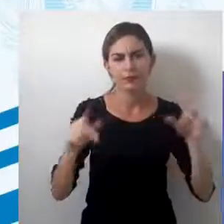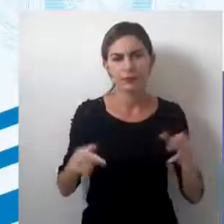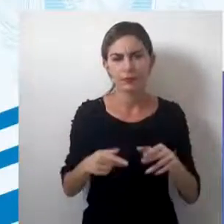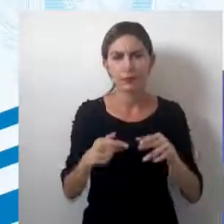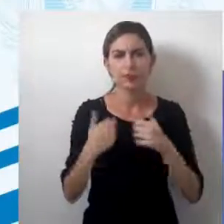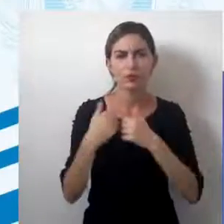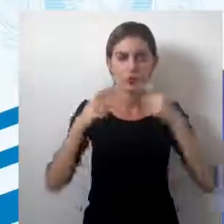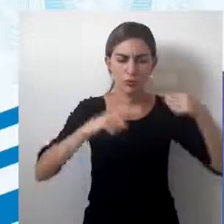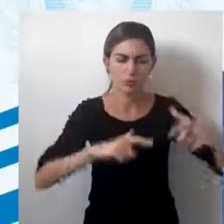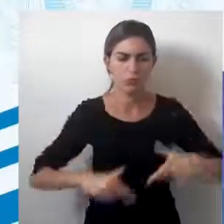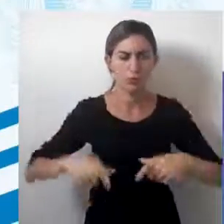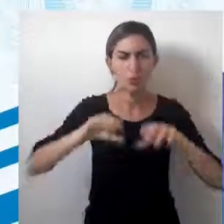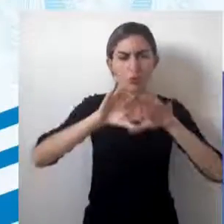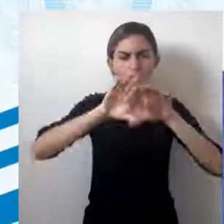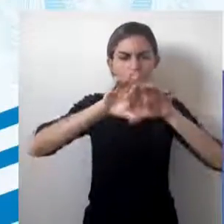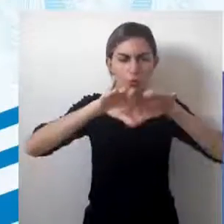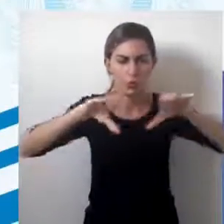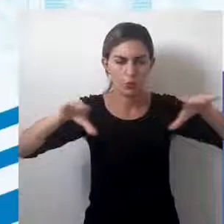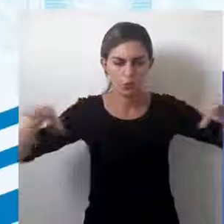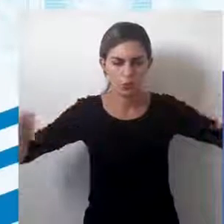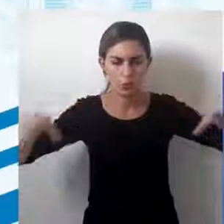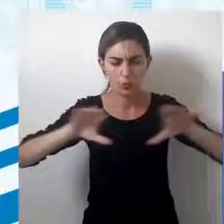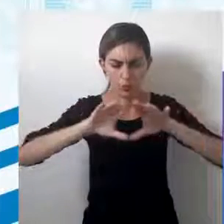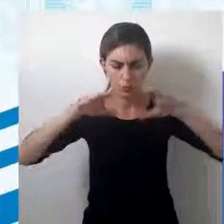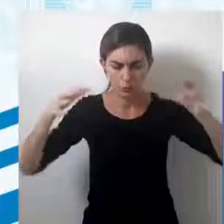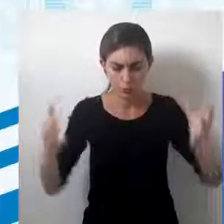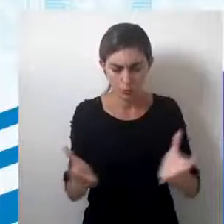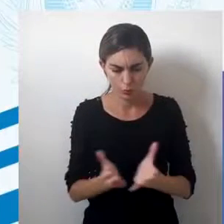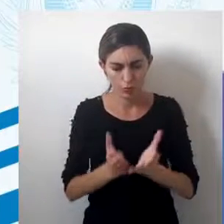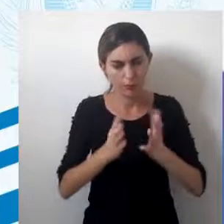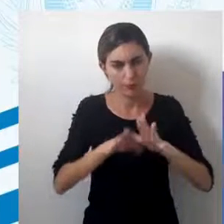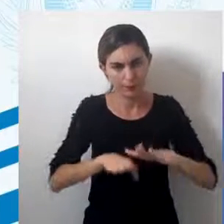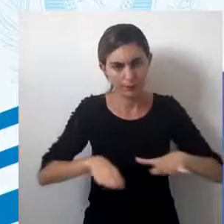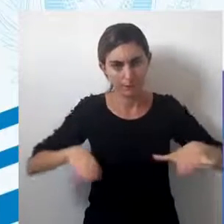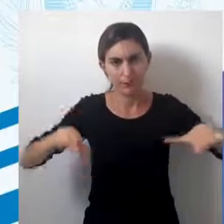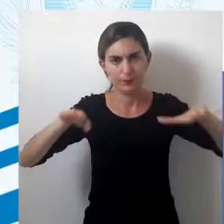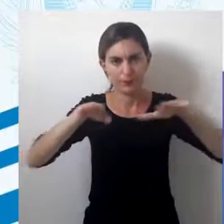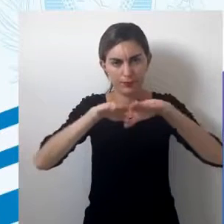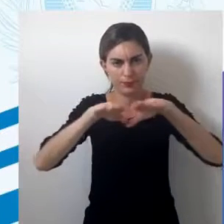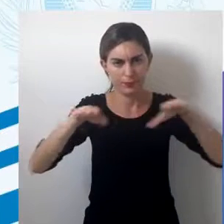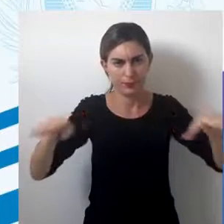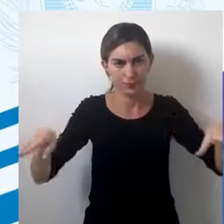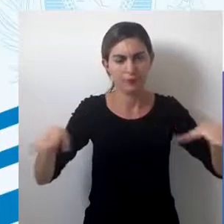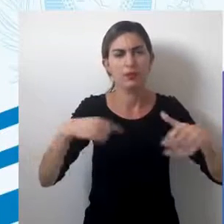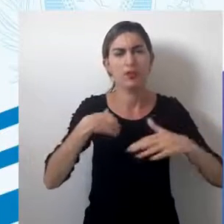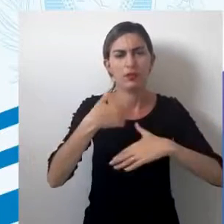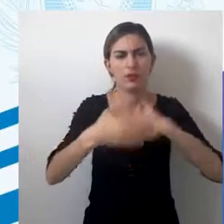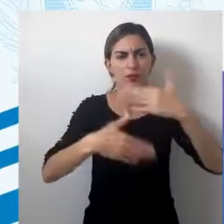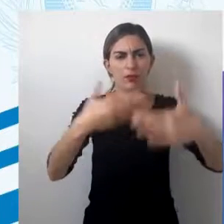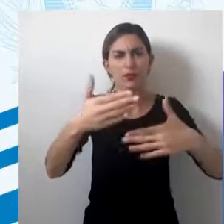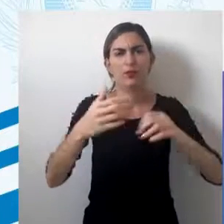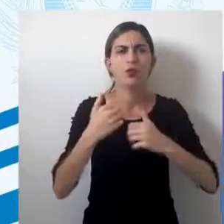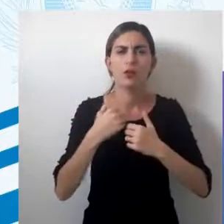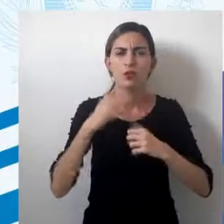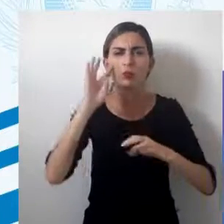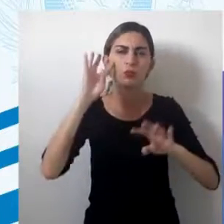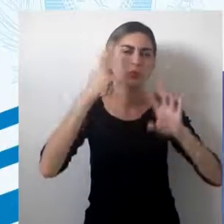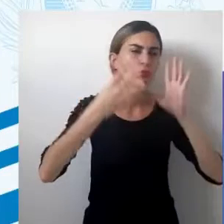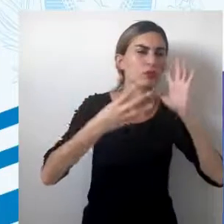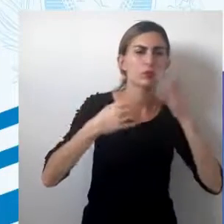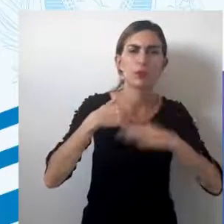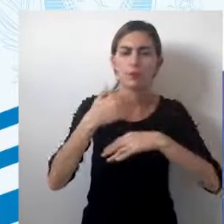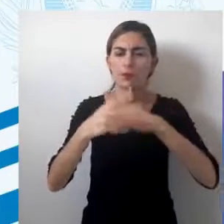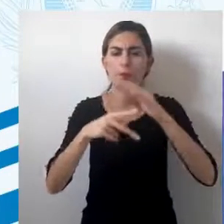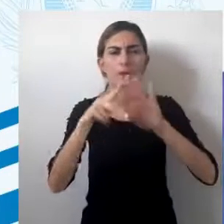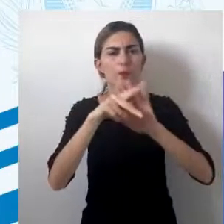que estão presentes numa superfície curva para o plano. Os sistemas de projeções cartográficas foram desenvolvidos para dar uma solução